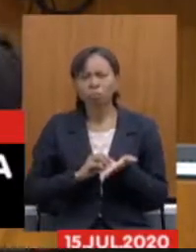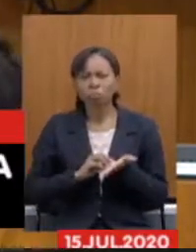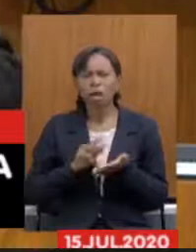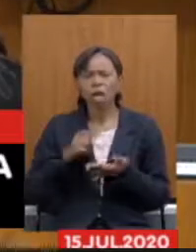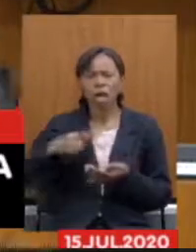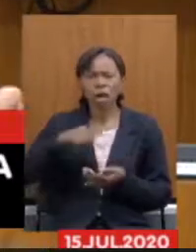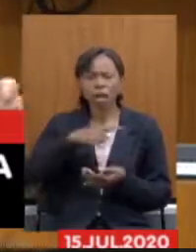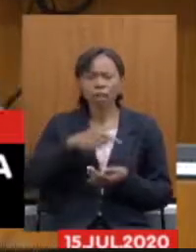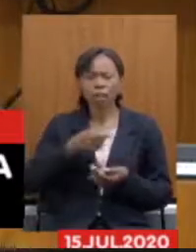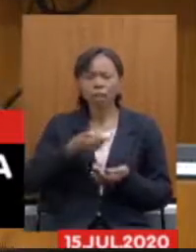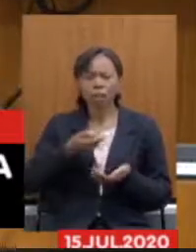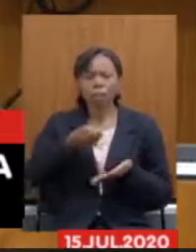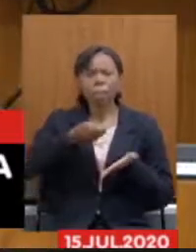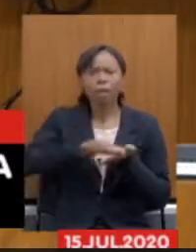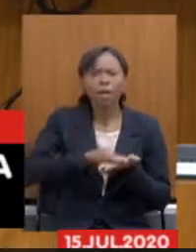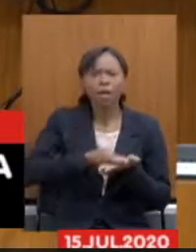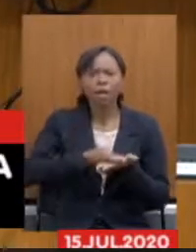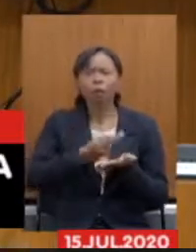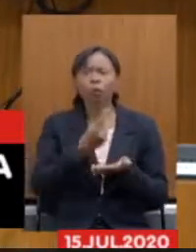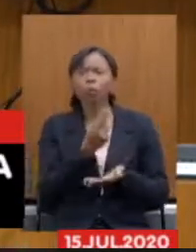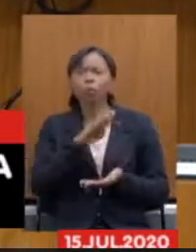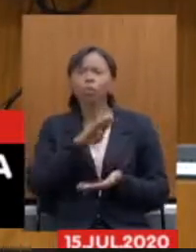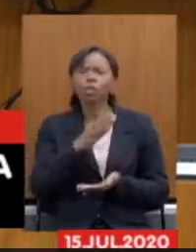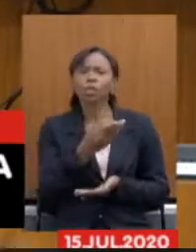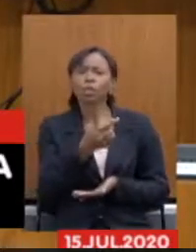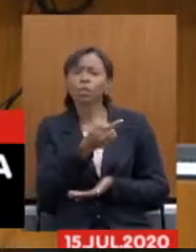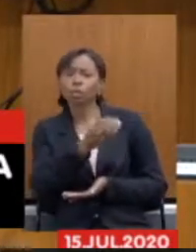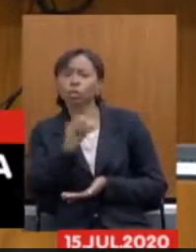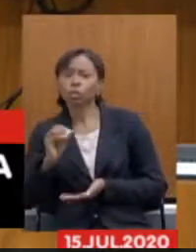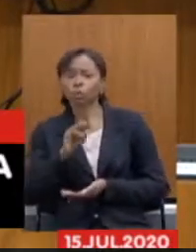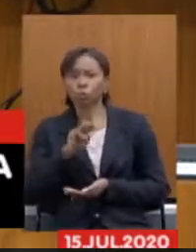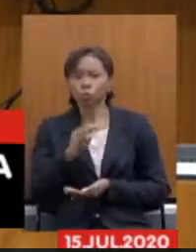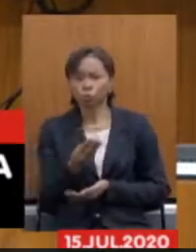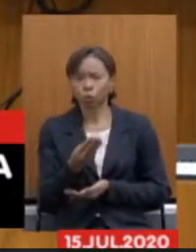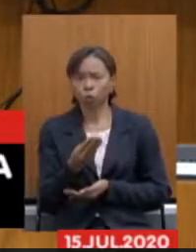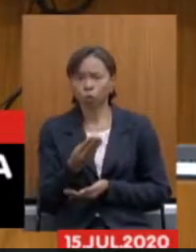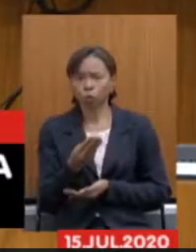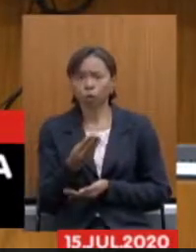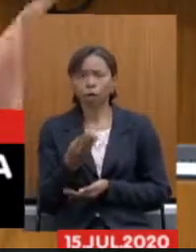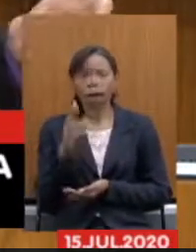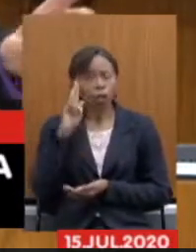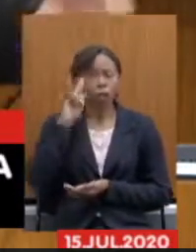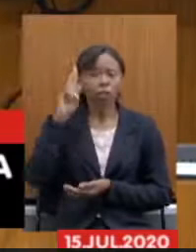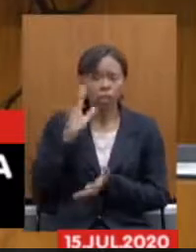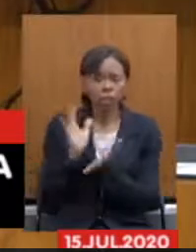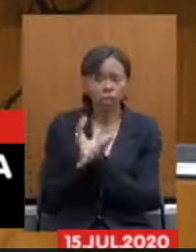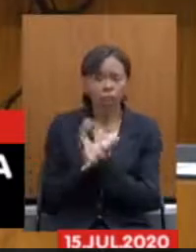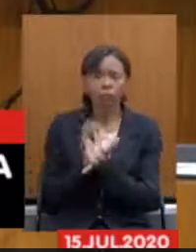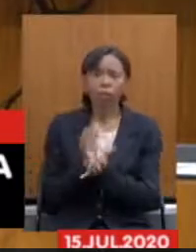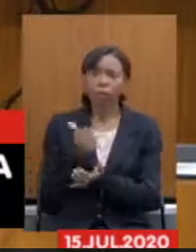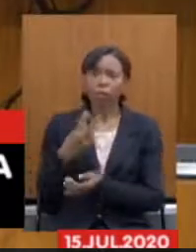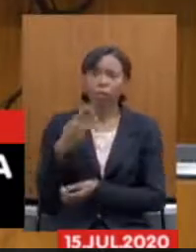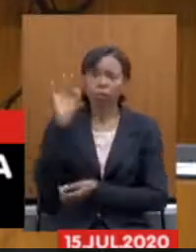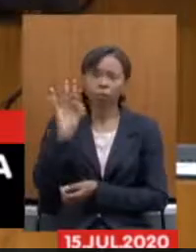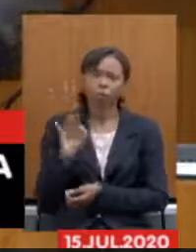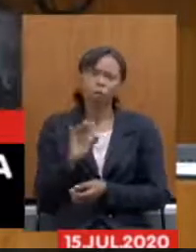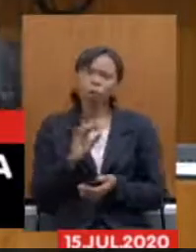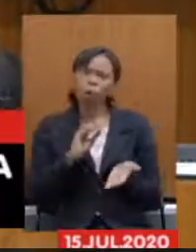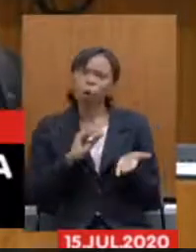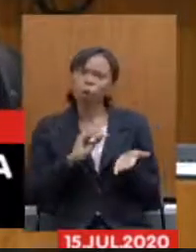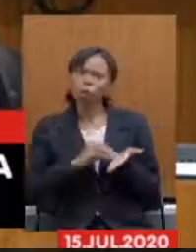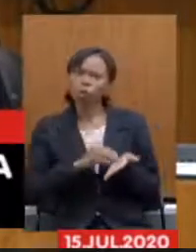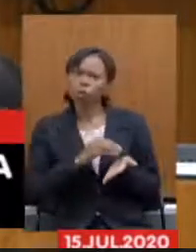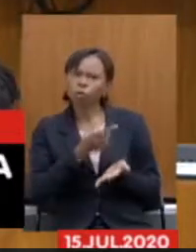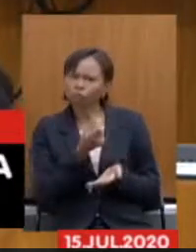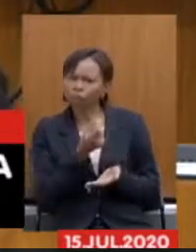eles contribuirão esse ano com 1 bilhão e 700 milhões e a patronal 3 e 400 ou seja os 18, 20 que eles falam já caíram para